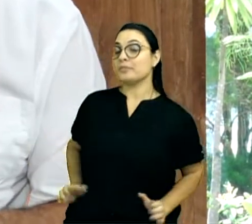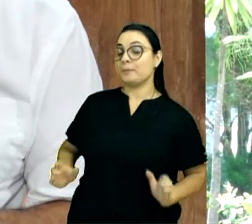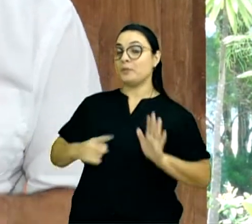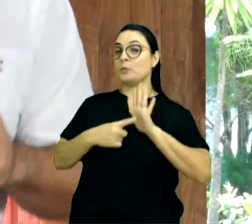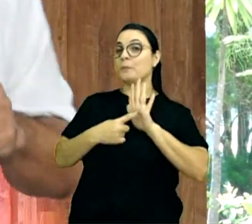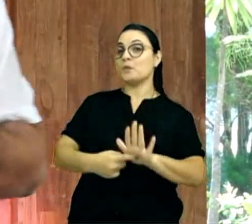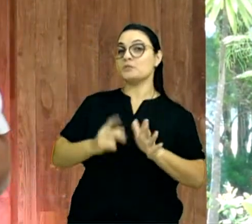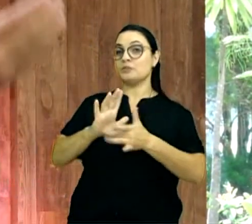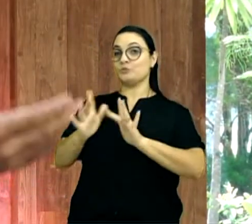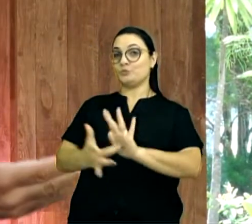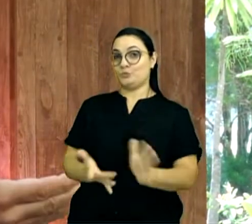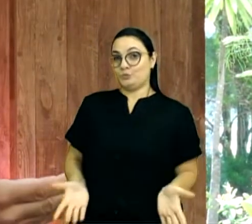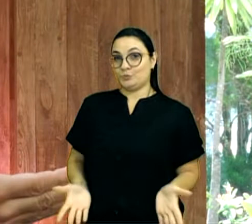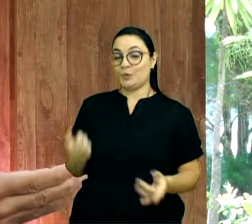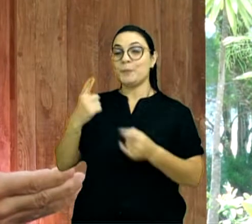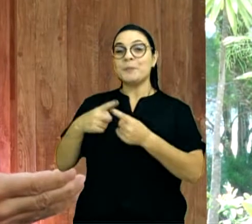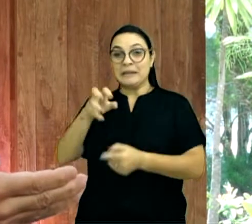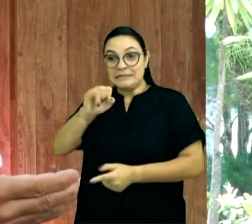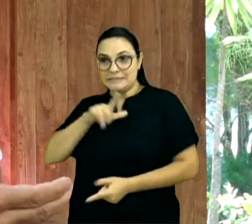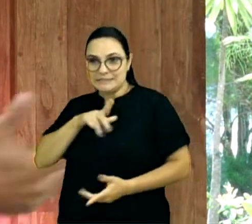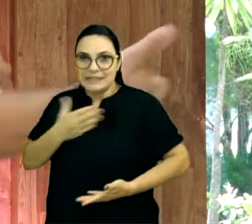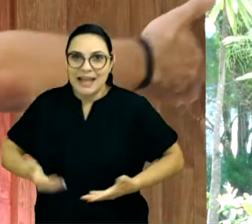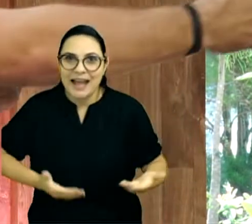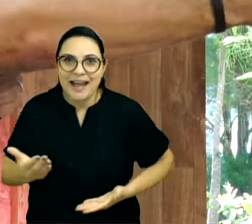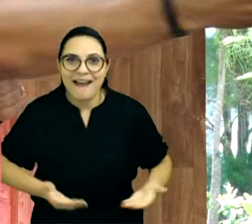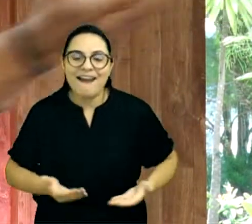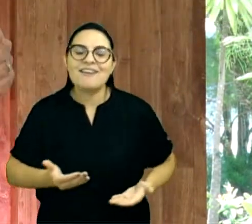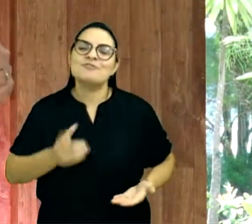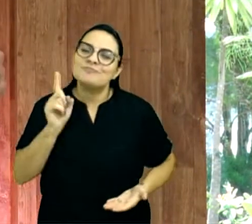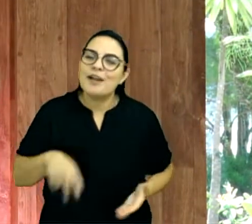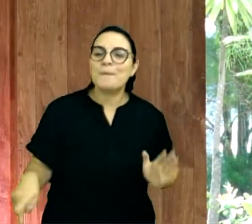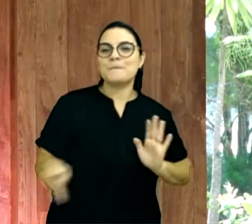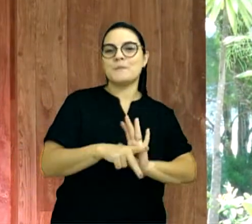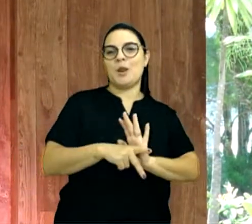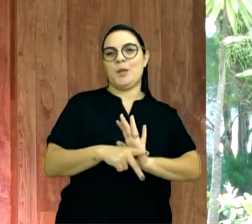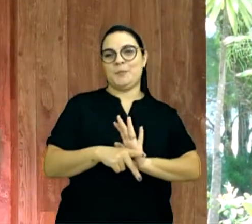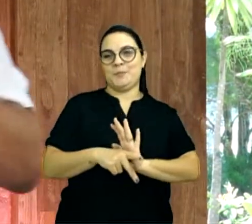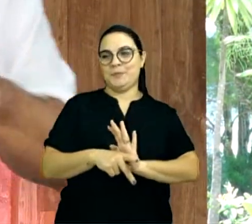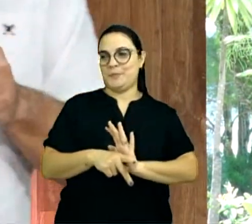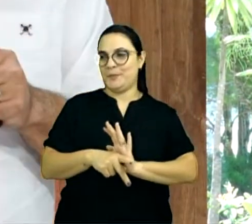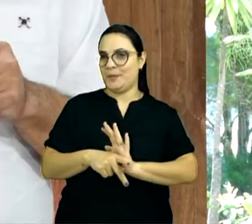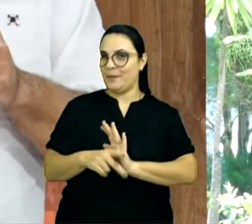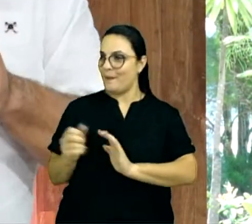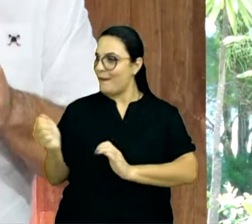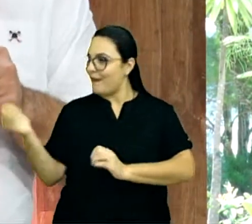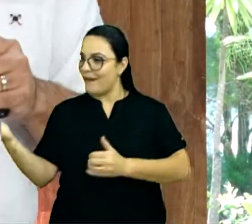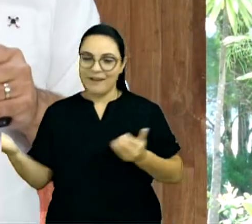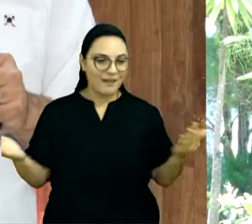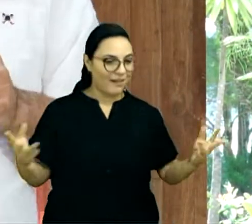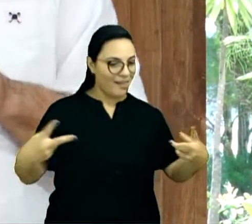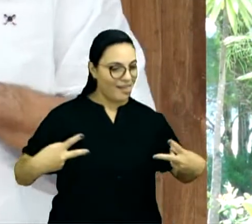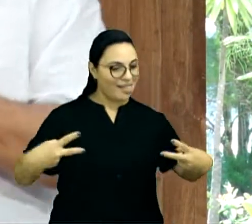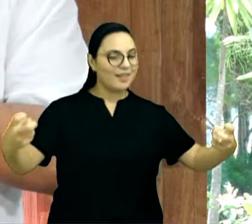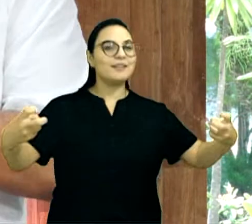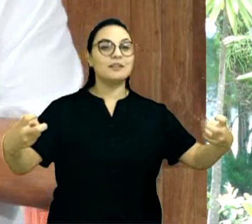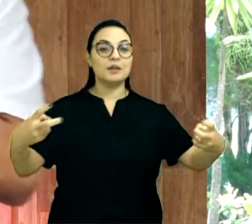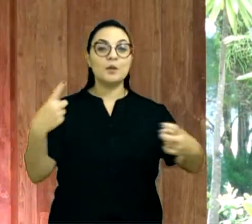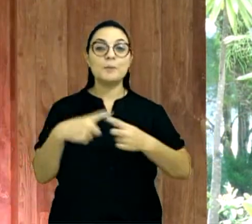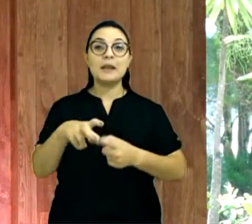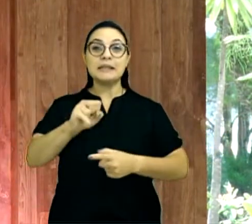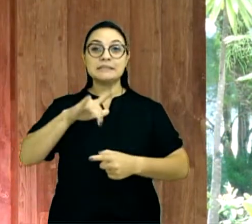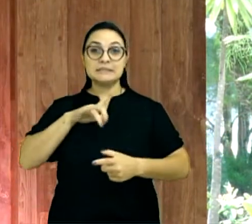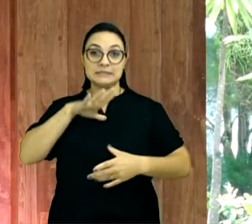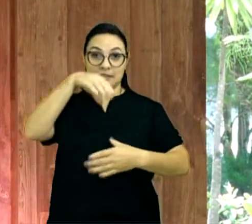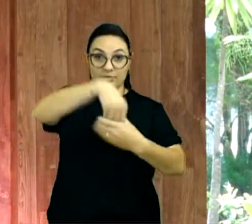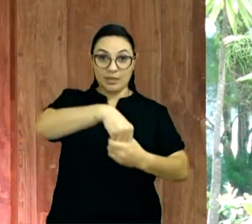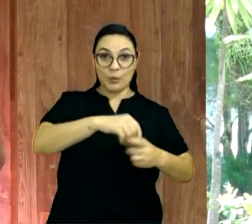testemunho, eu estou servindo quem está perto de mim. Quando eu dou um bom testemunho, no trabalho, quando eu dou um bom testemunho,